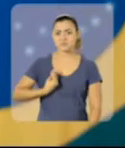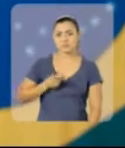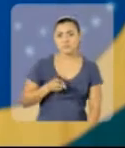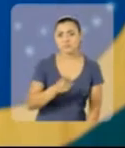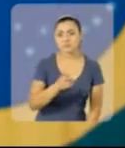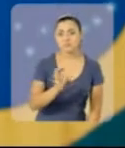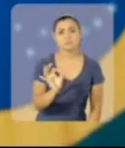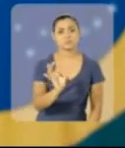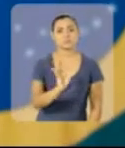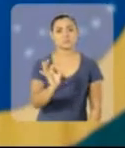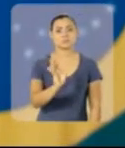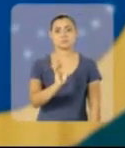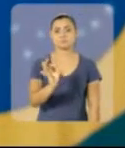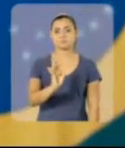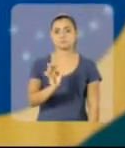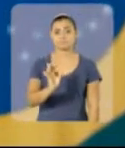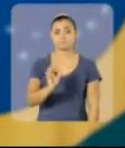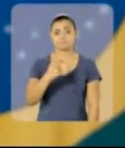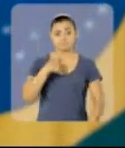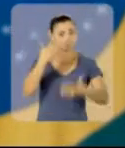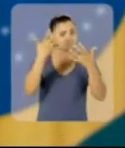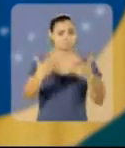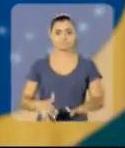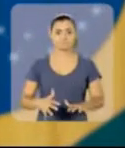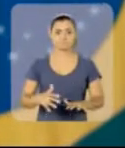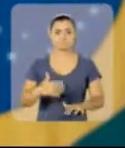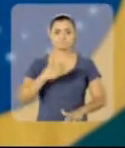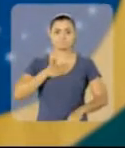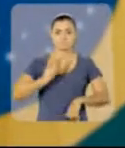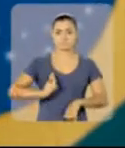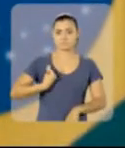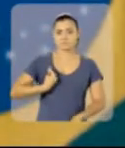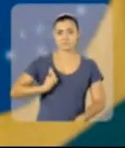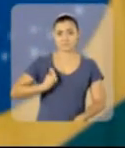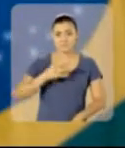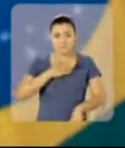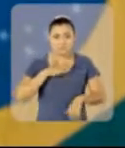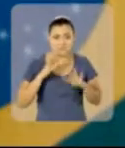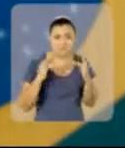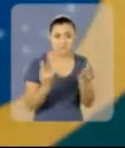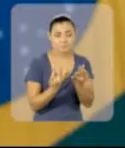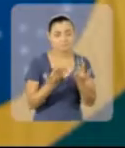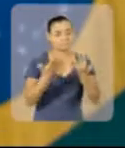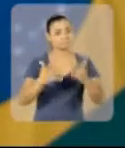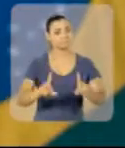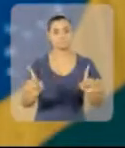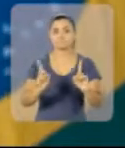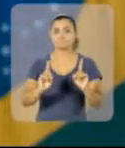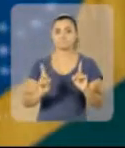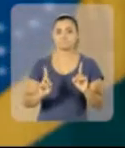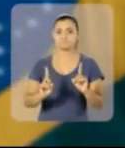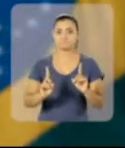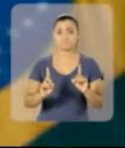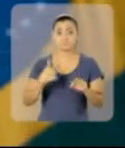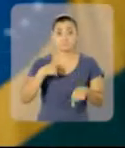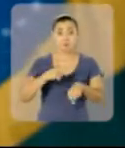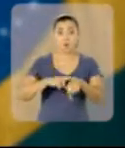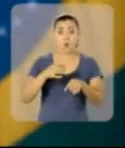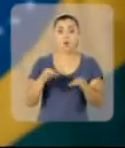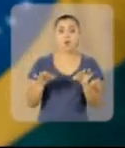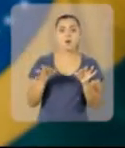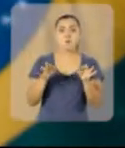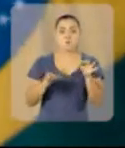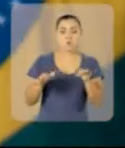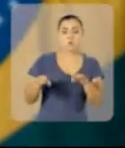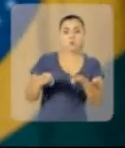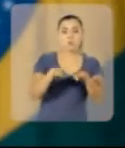viver desse jeito. Eu não quero isso pra mim. Pra minha família. É hora do